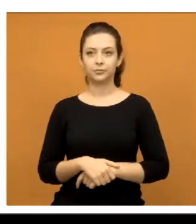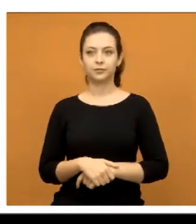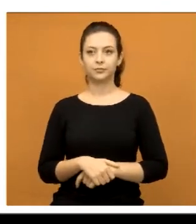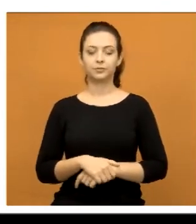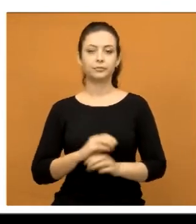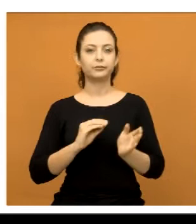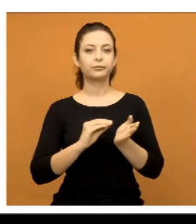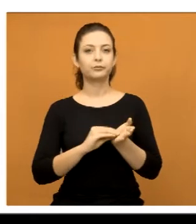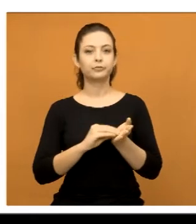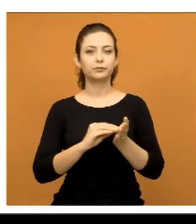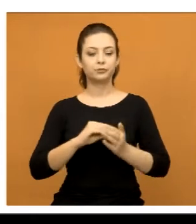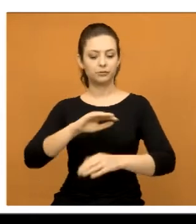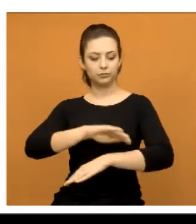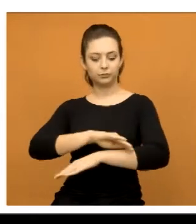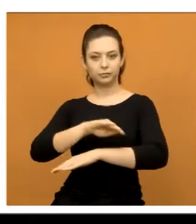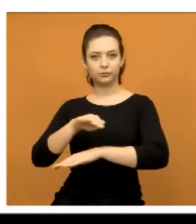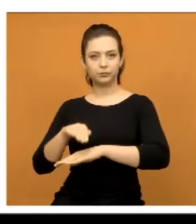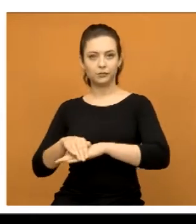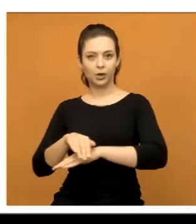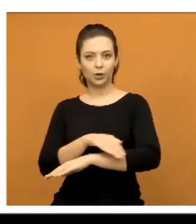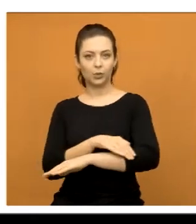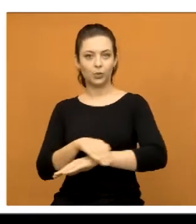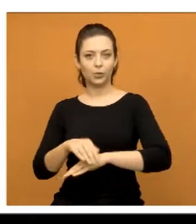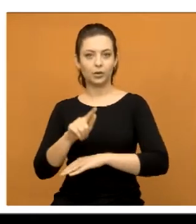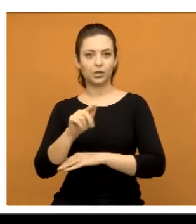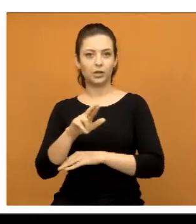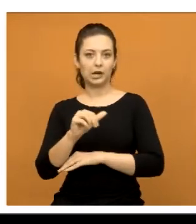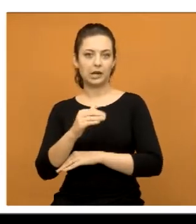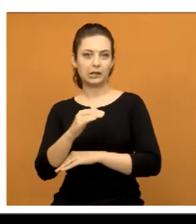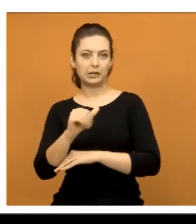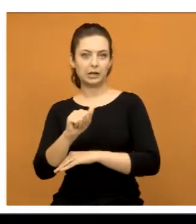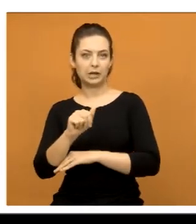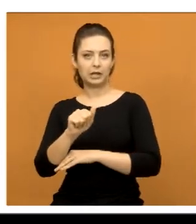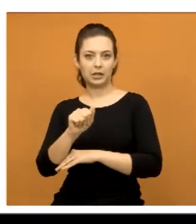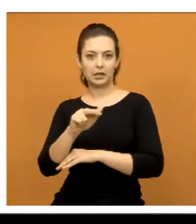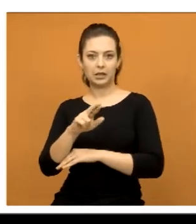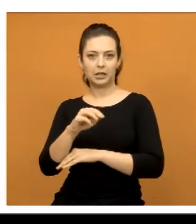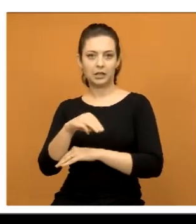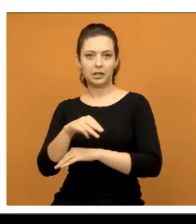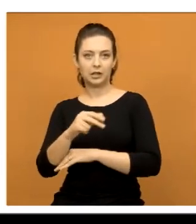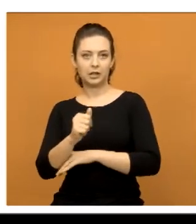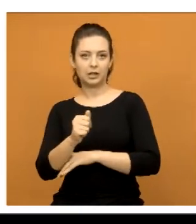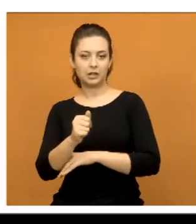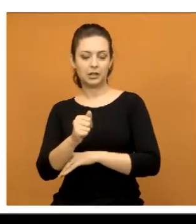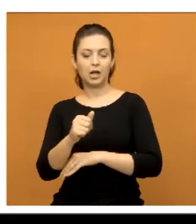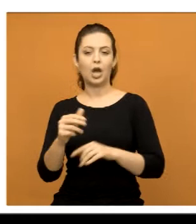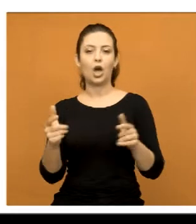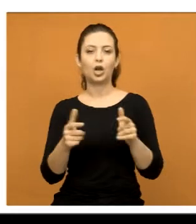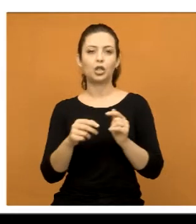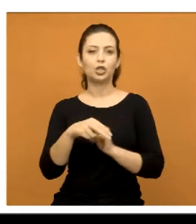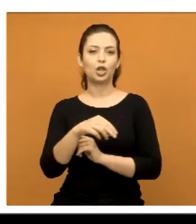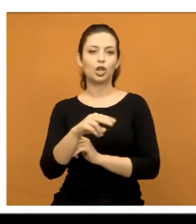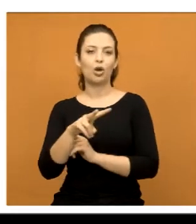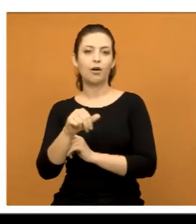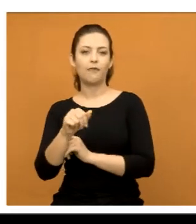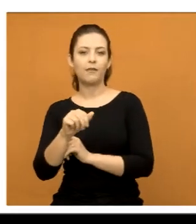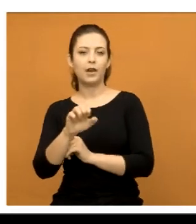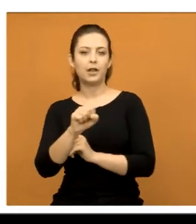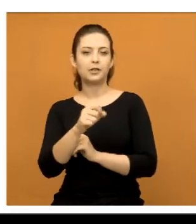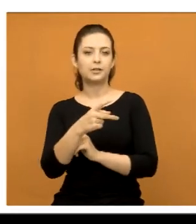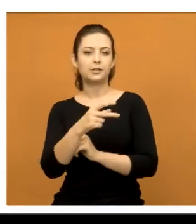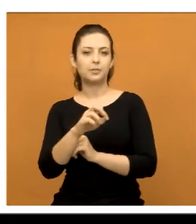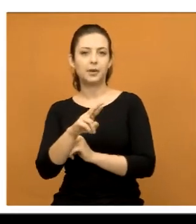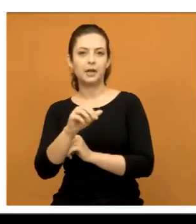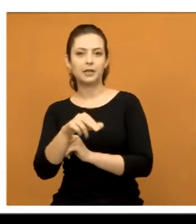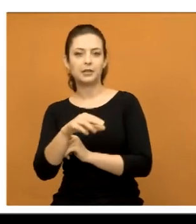Falta de lombada na rua Graça, Aranha, bairro Nova Esperança. Nós já fizemos